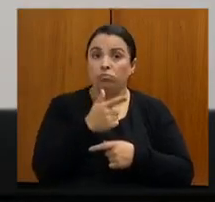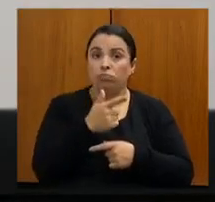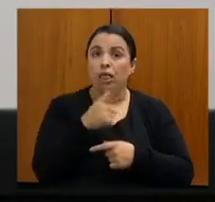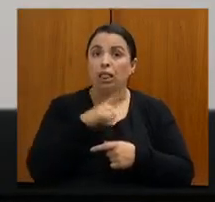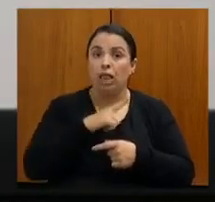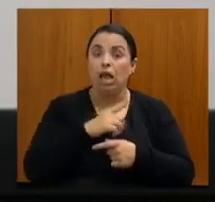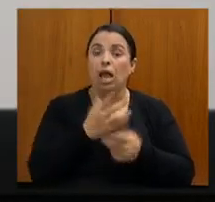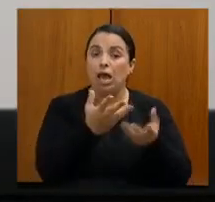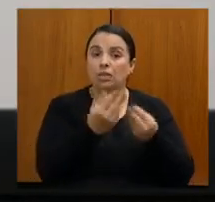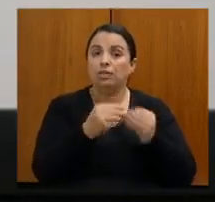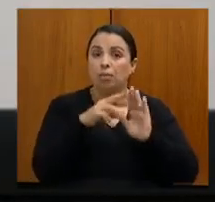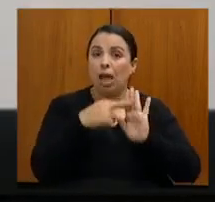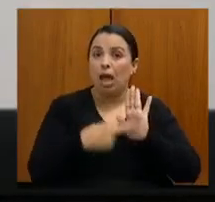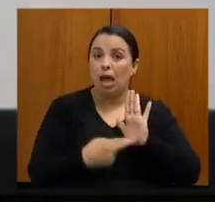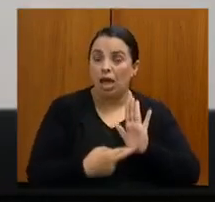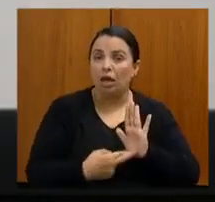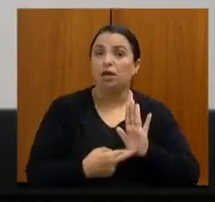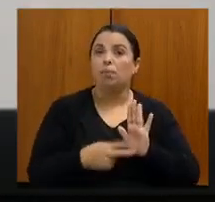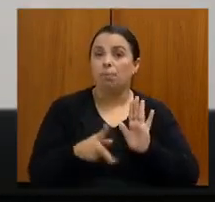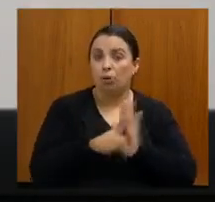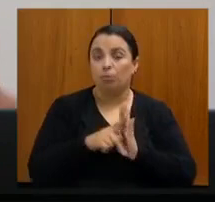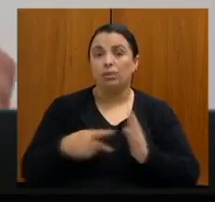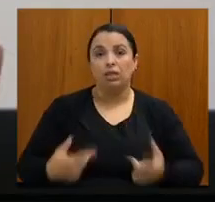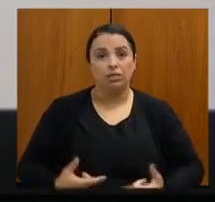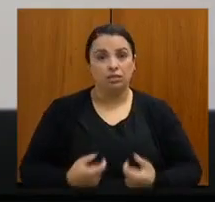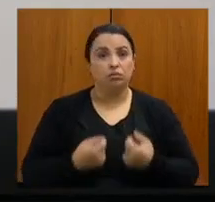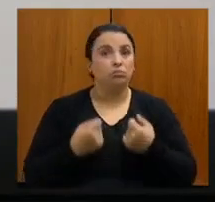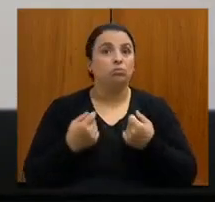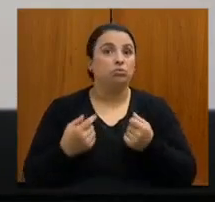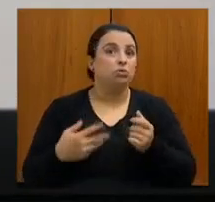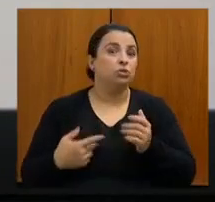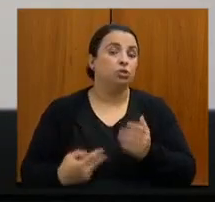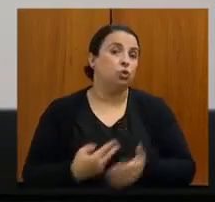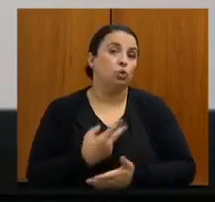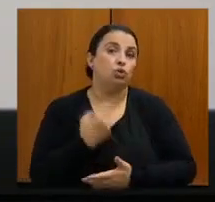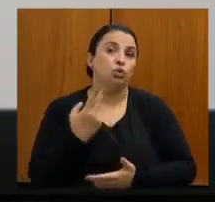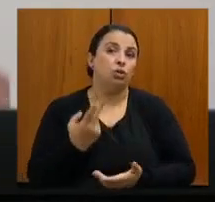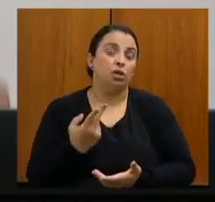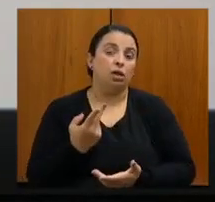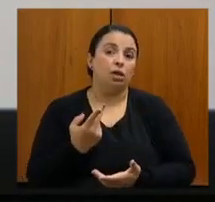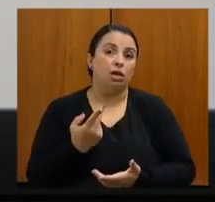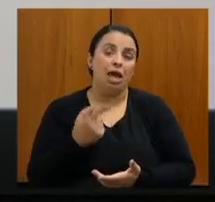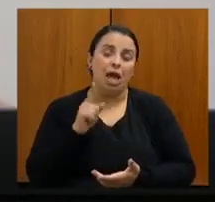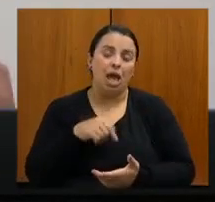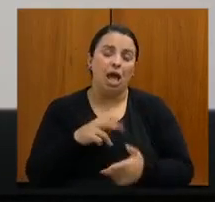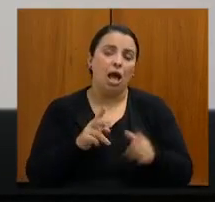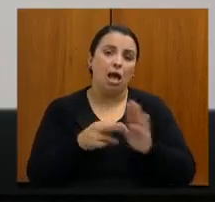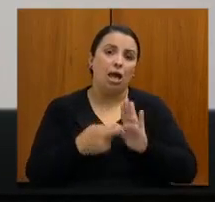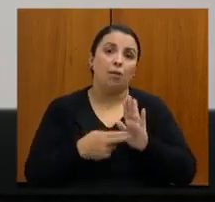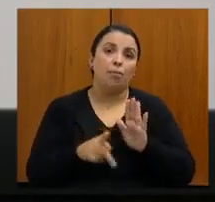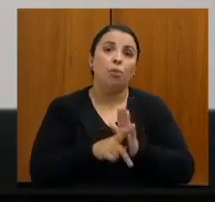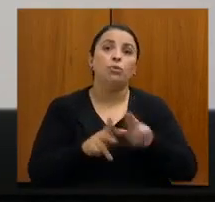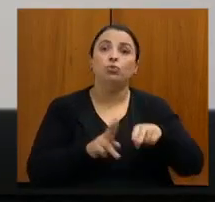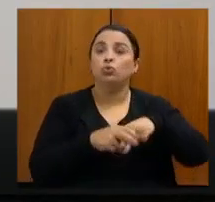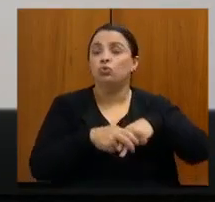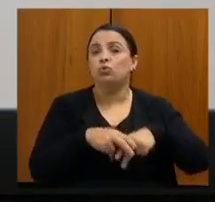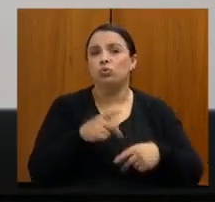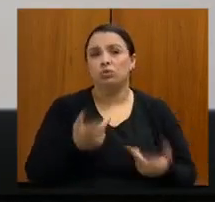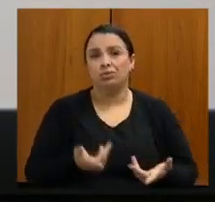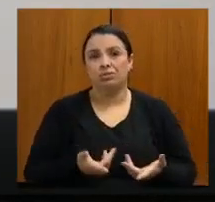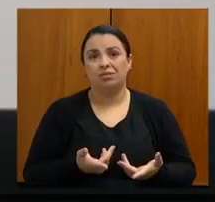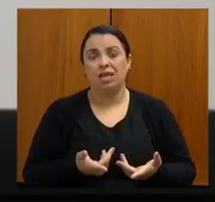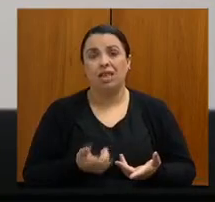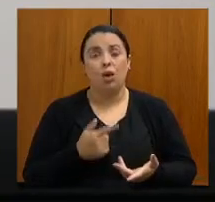o que é definido pelo SUS. Eu acho que isso é uma injustiça hoje com alguns hospitais e com profissionais que têm